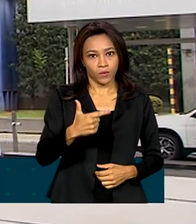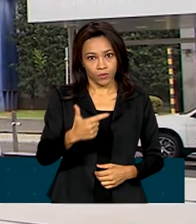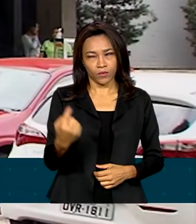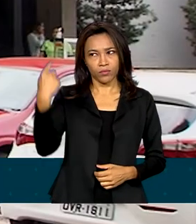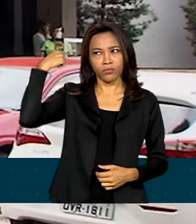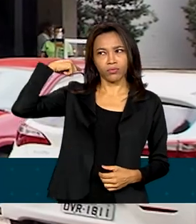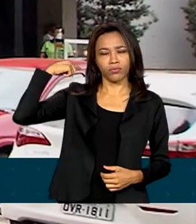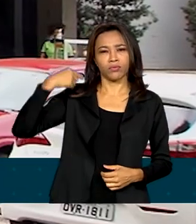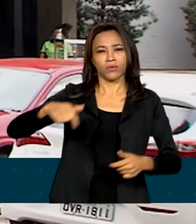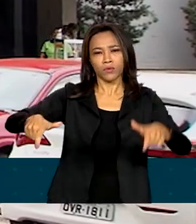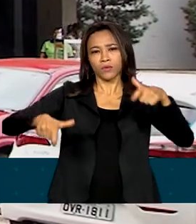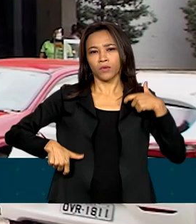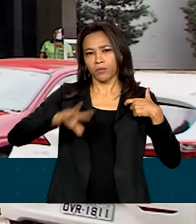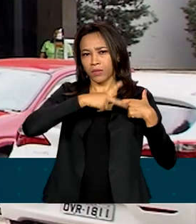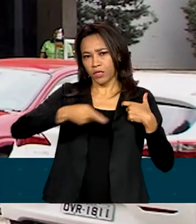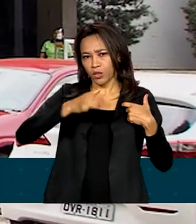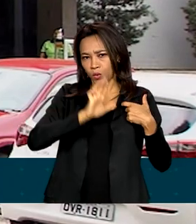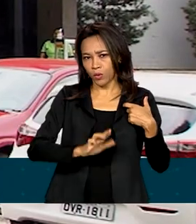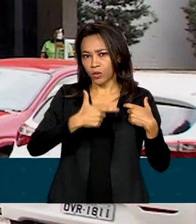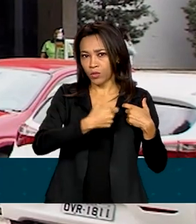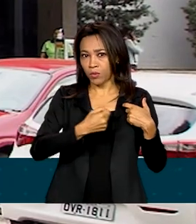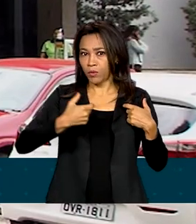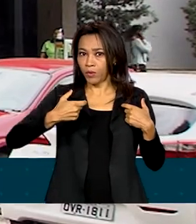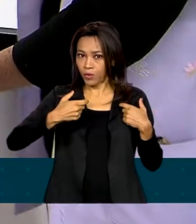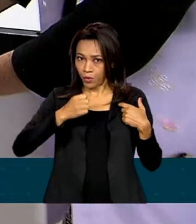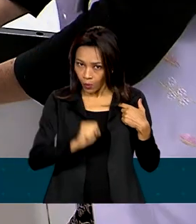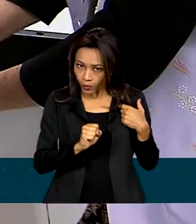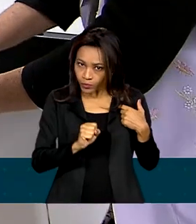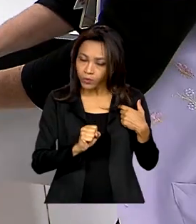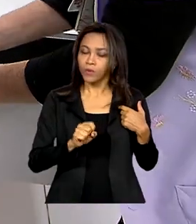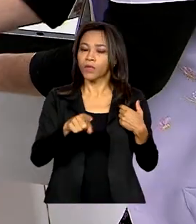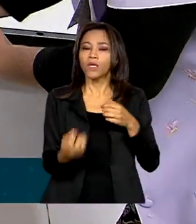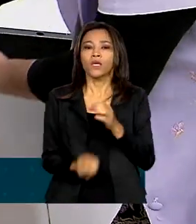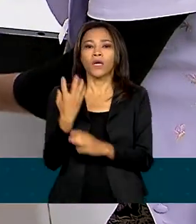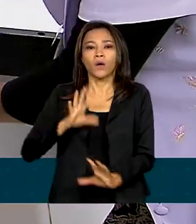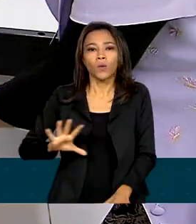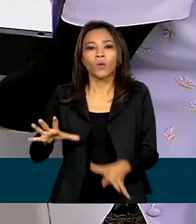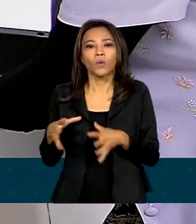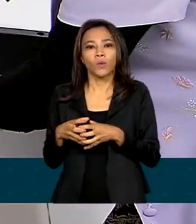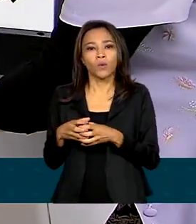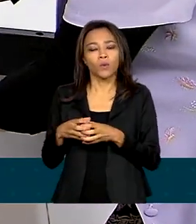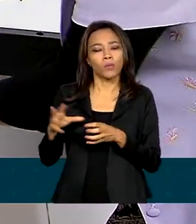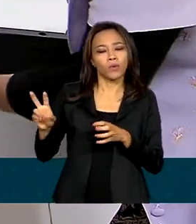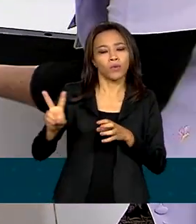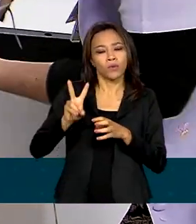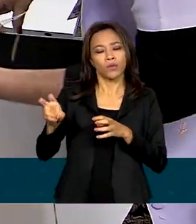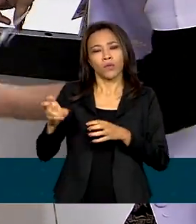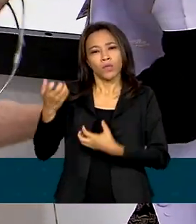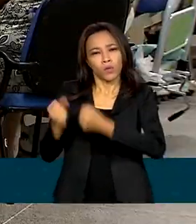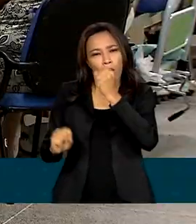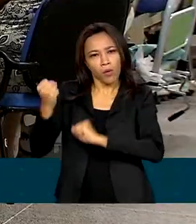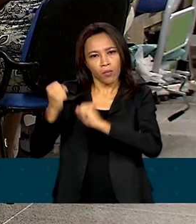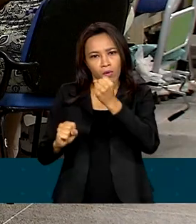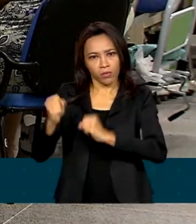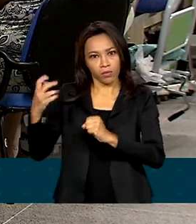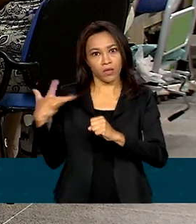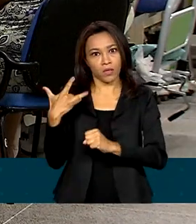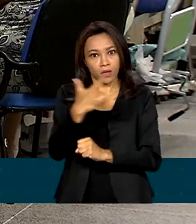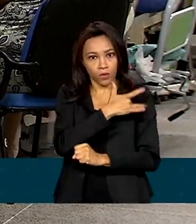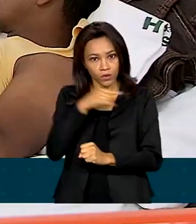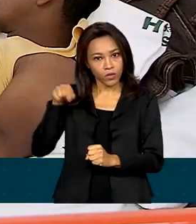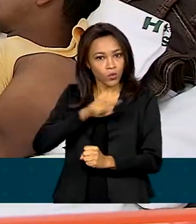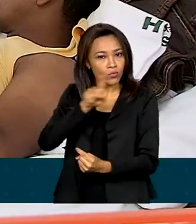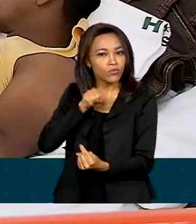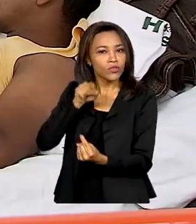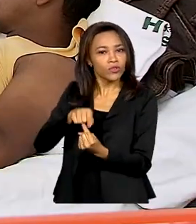2008, o Ministério da Saúde tinha instalado o chamado Grupo Executivo do Complexo Industrial da Saúde, criado para